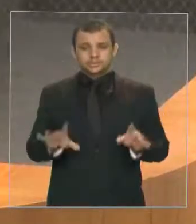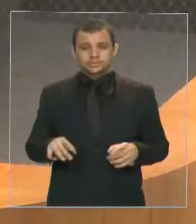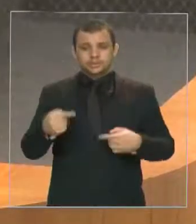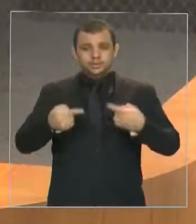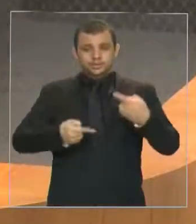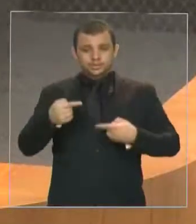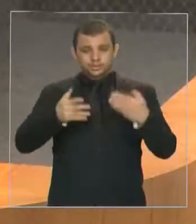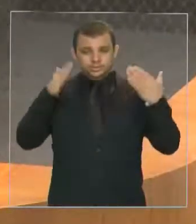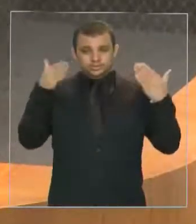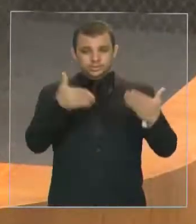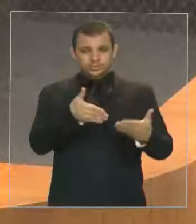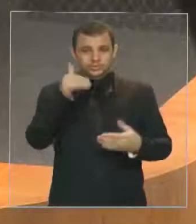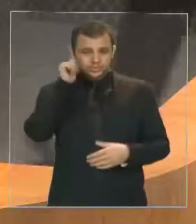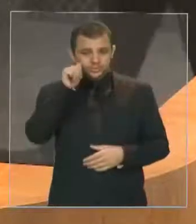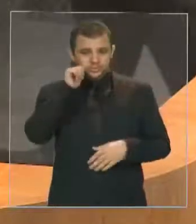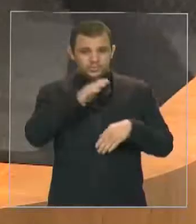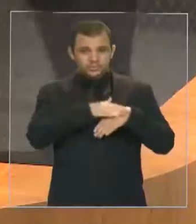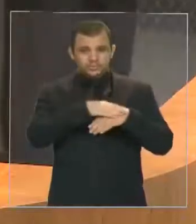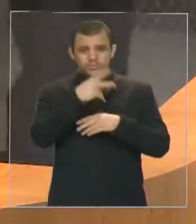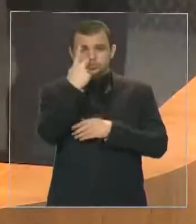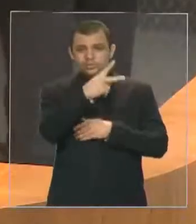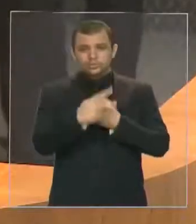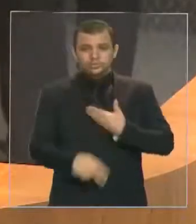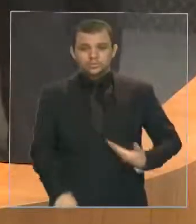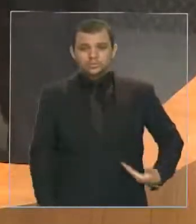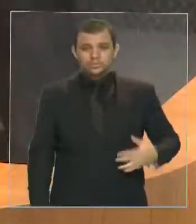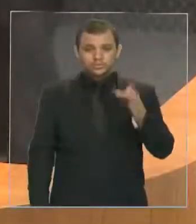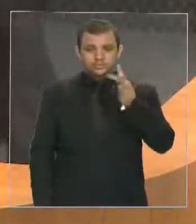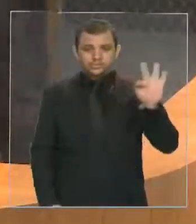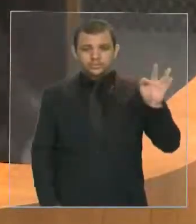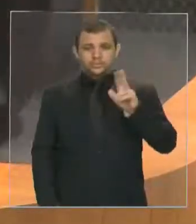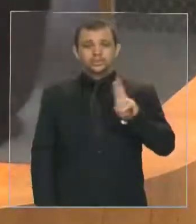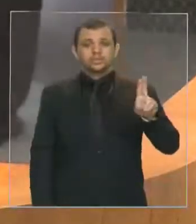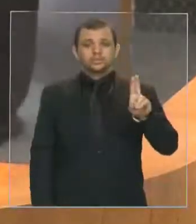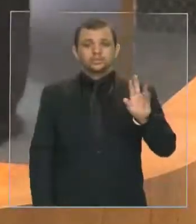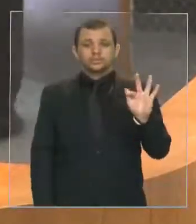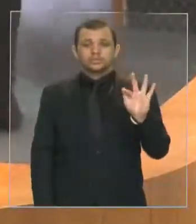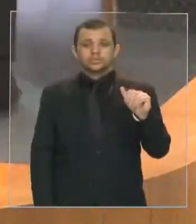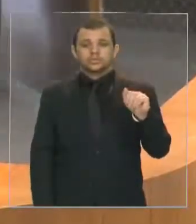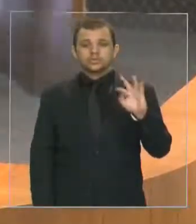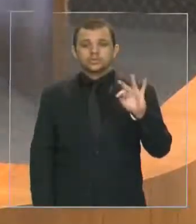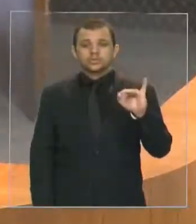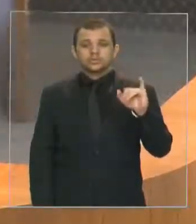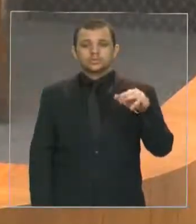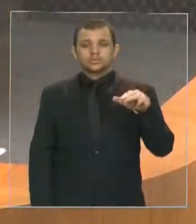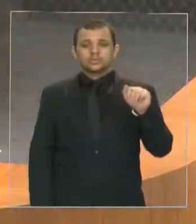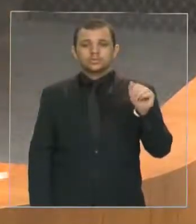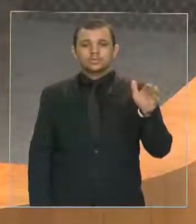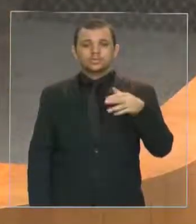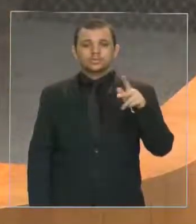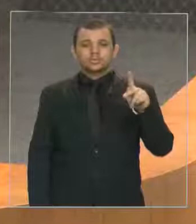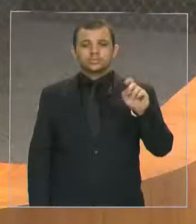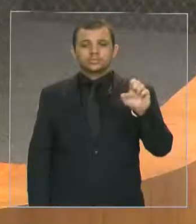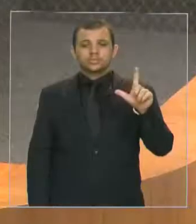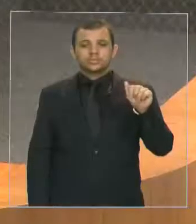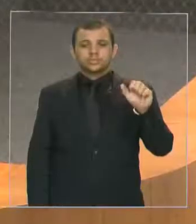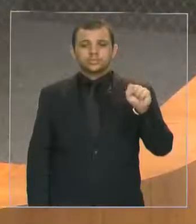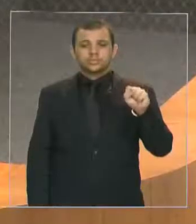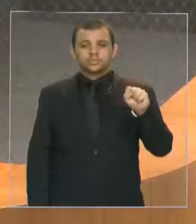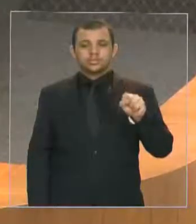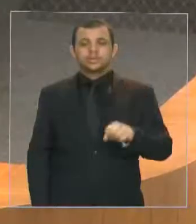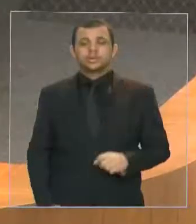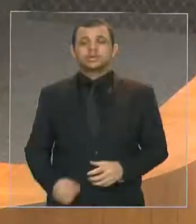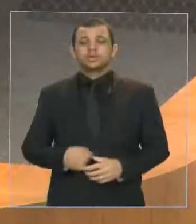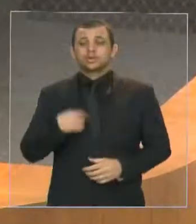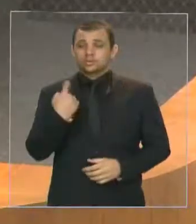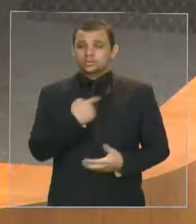Mulheres, do governo federal, Fátima Pelais, inclusive nós fizemos, aprovamos aqui nesta casa,